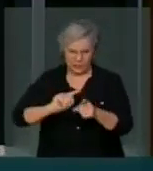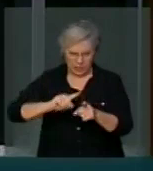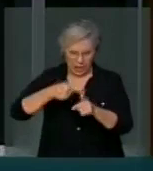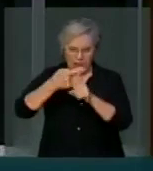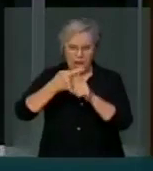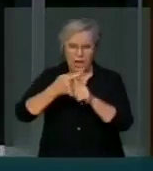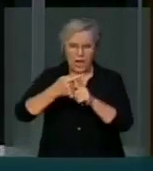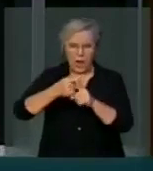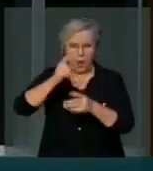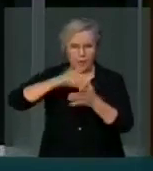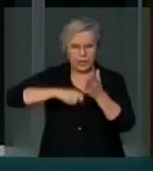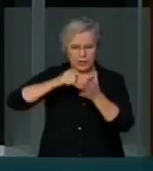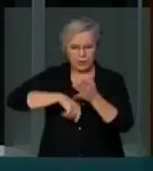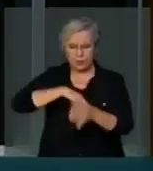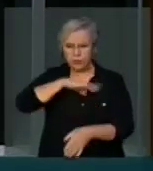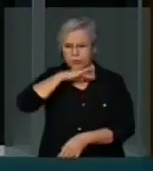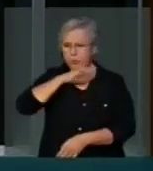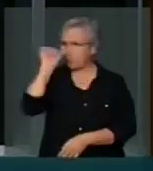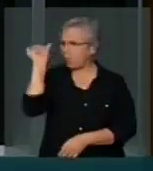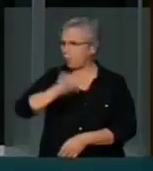tributária que hoje é extorsiva.